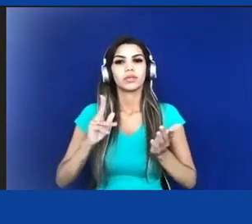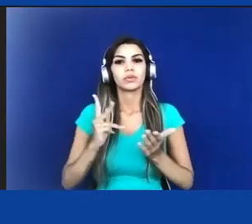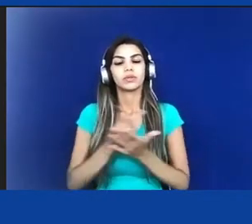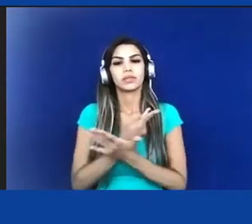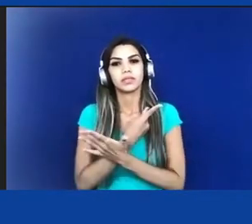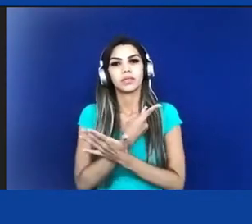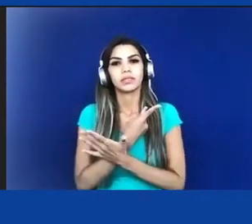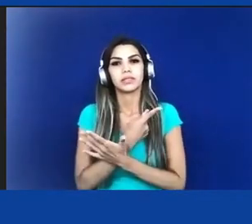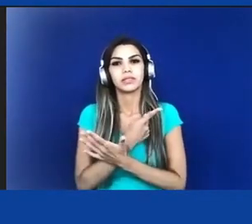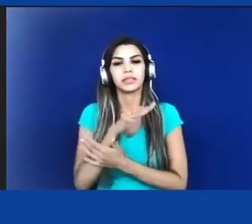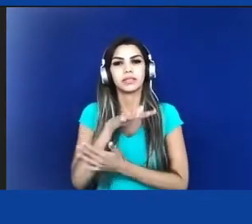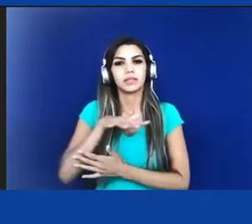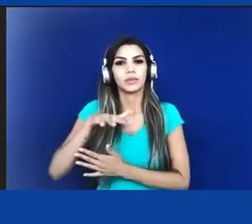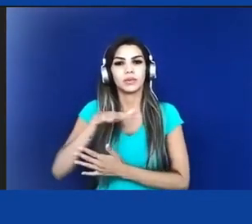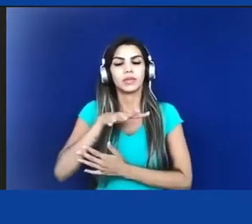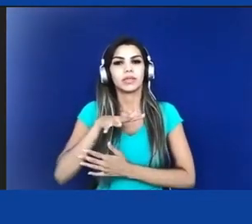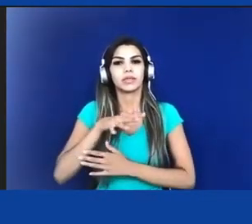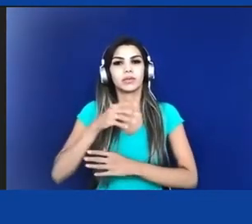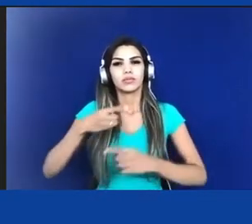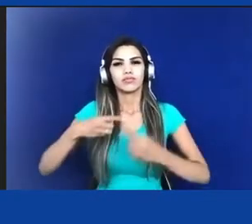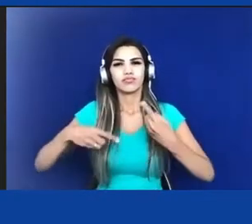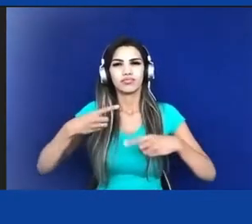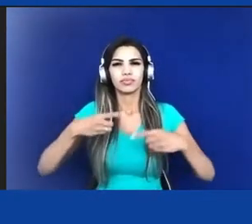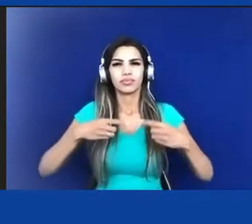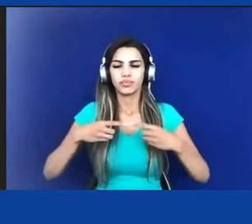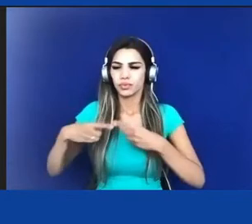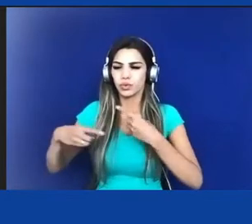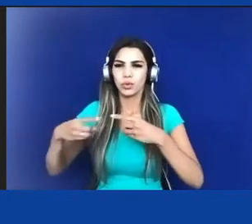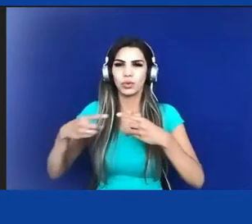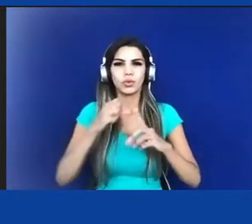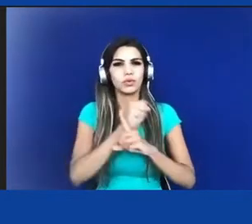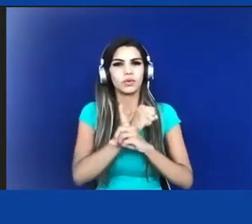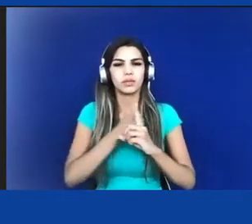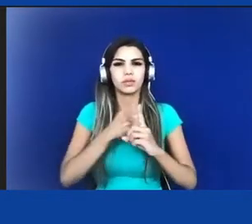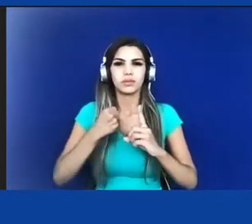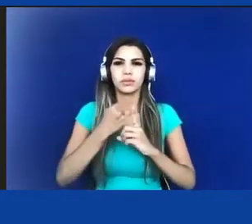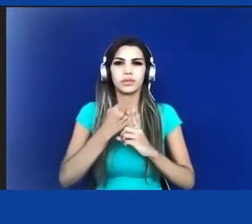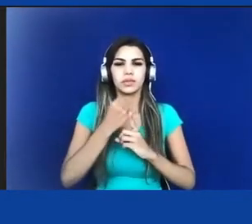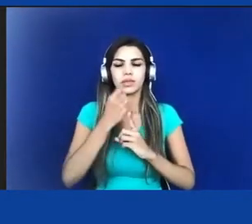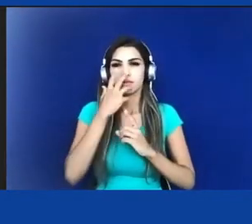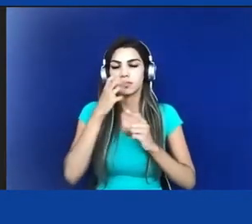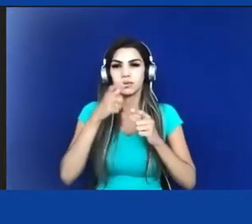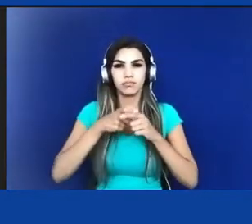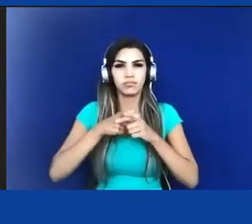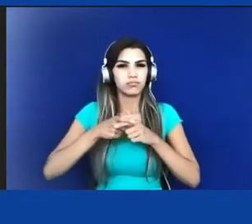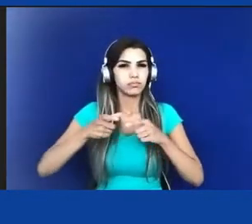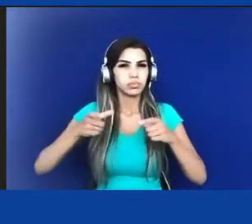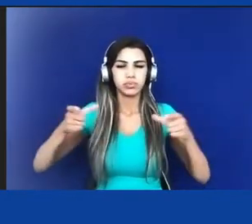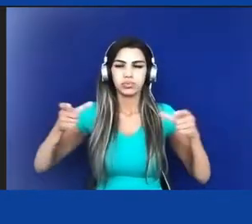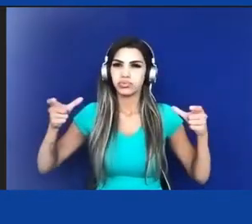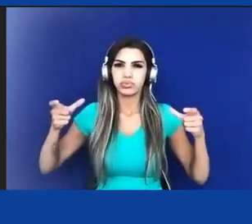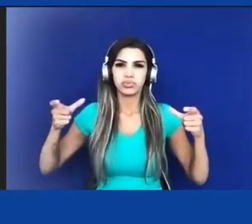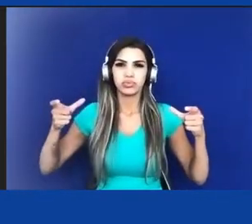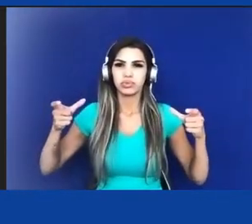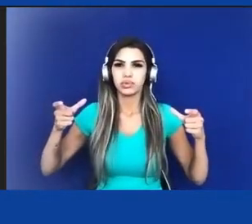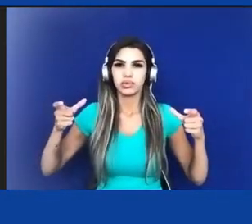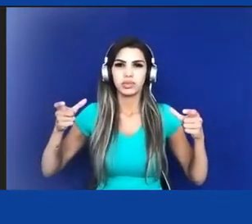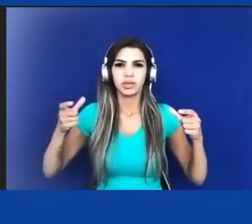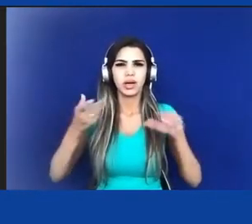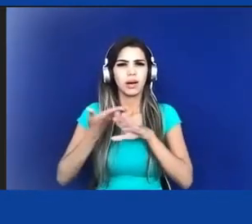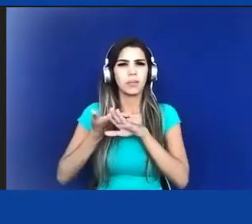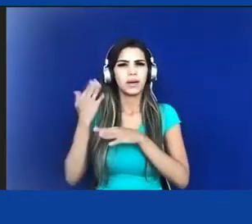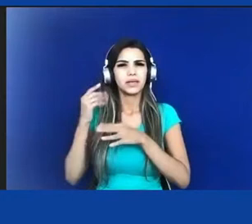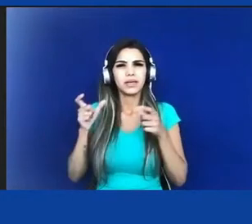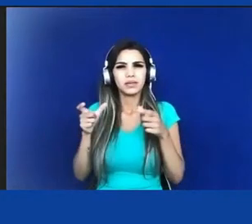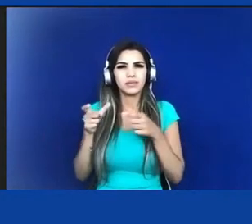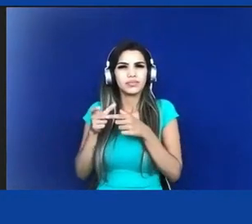dimensão que parece diferente da dimensão que ele tinha até bem pouco tempo. muito recentemente, cinco anos